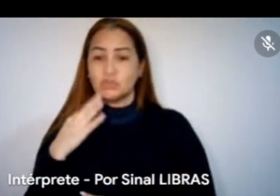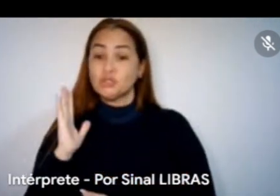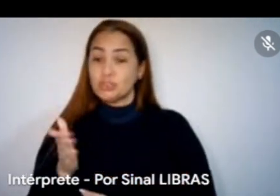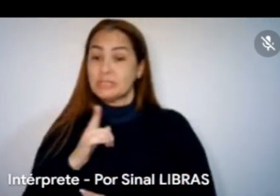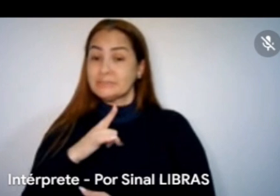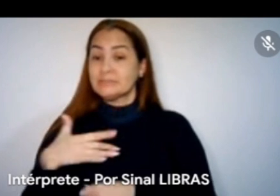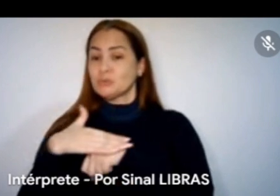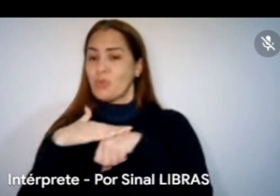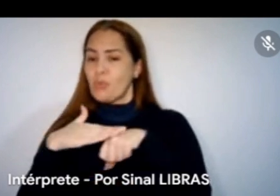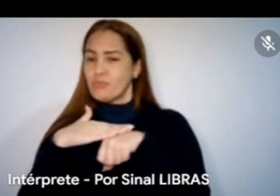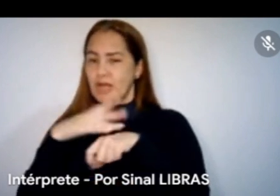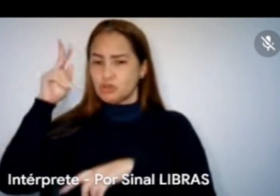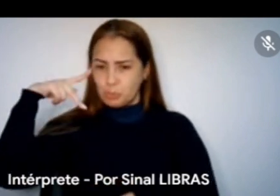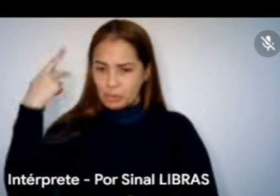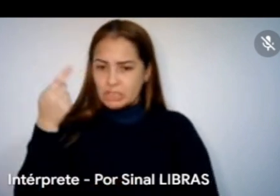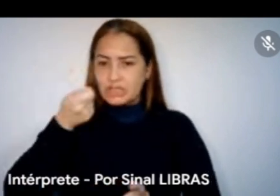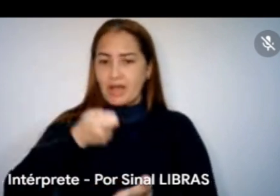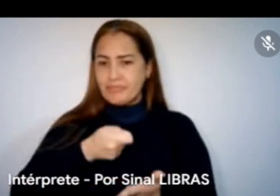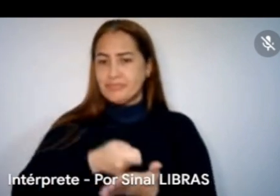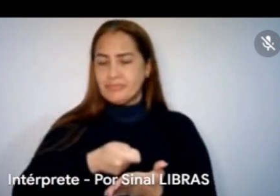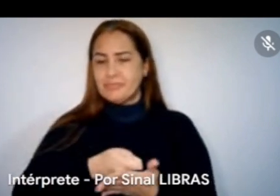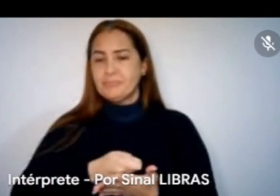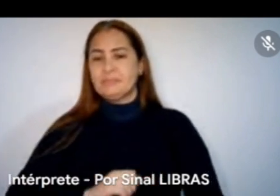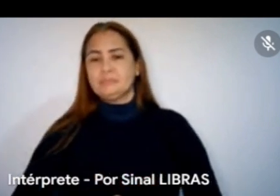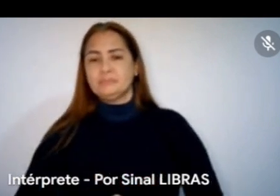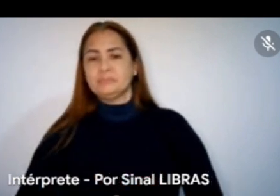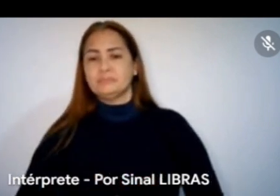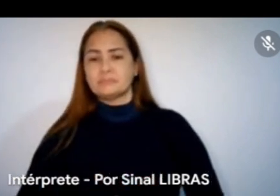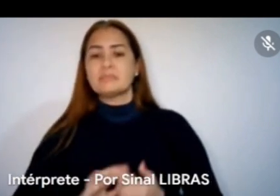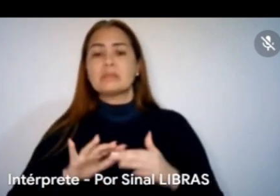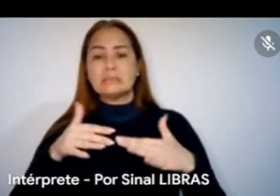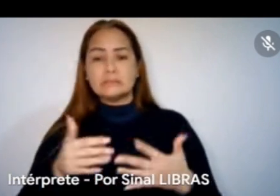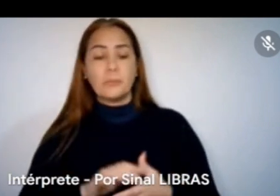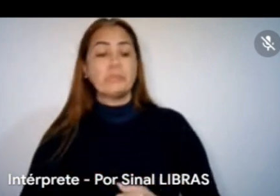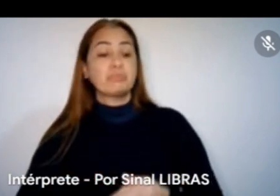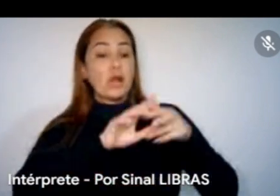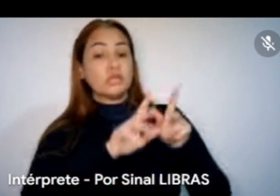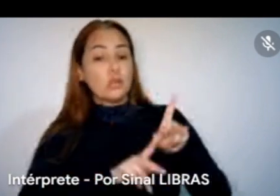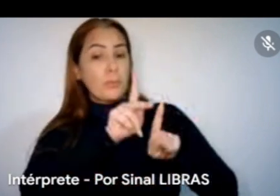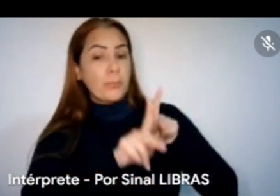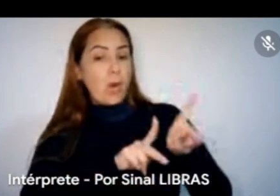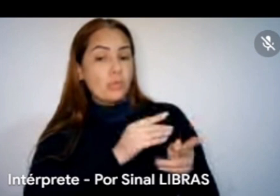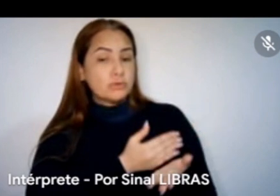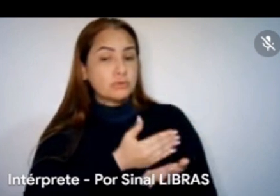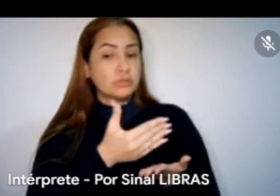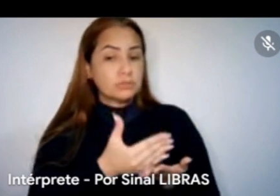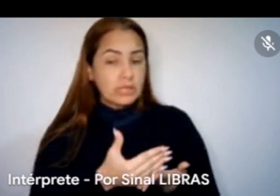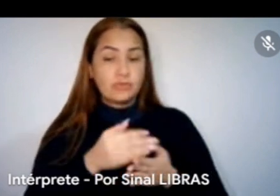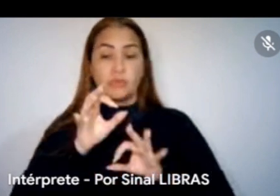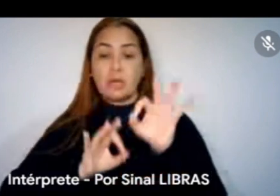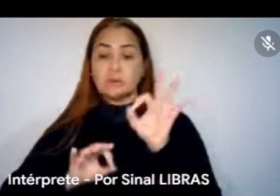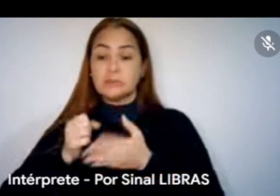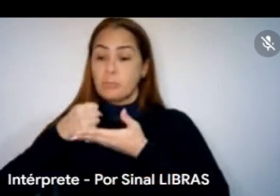questão das políticas afirmativas, tá? Então, de povos originários, a gente foi amparado por determinada associação, determinada